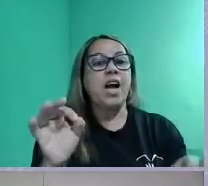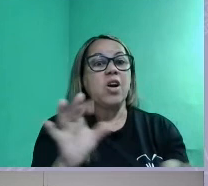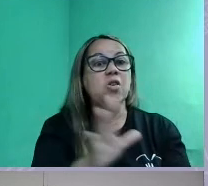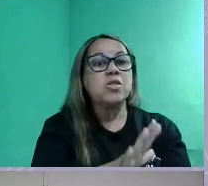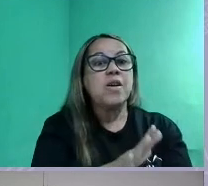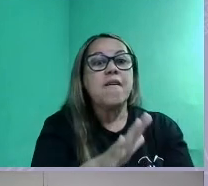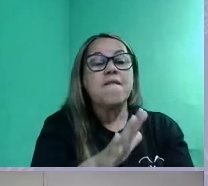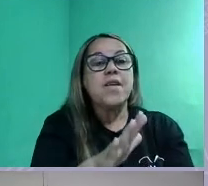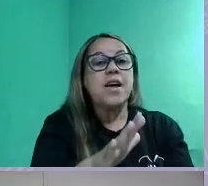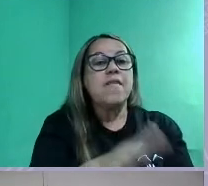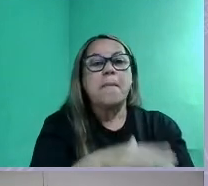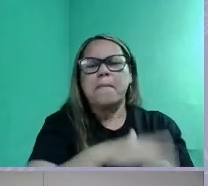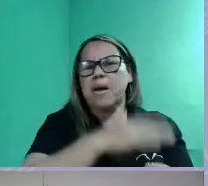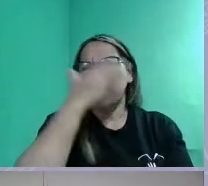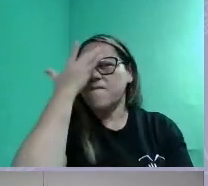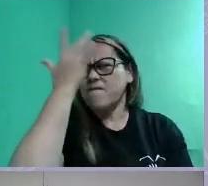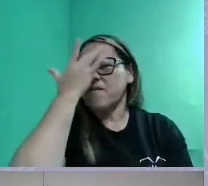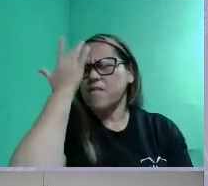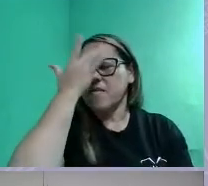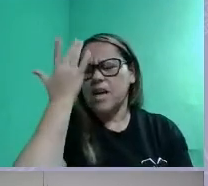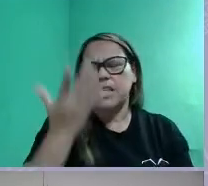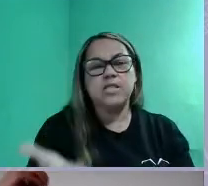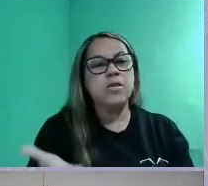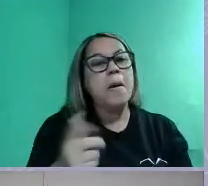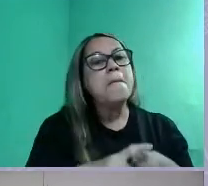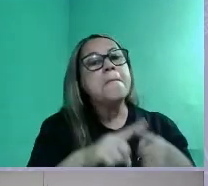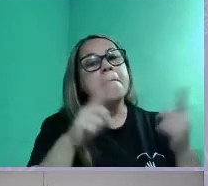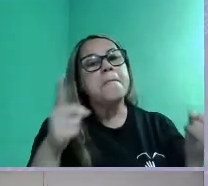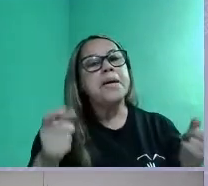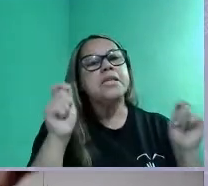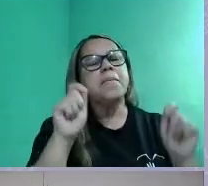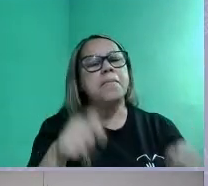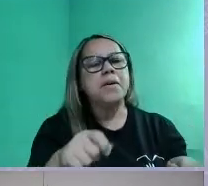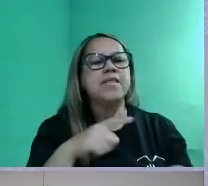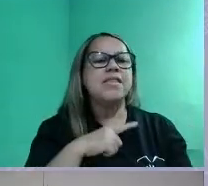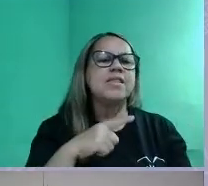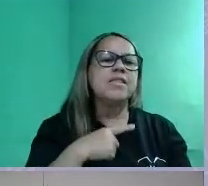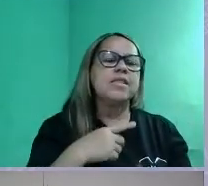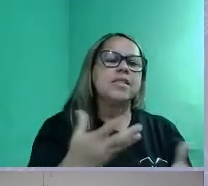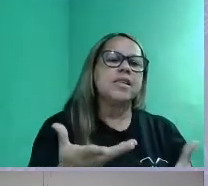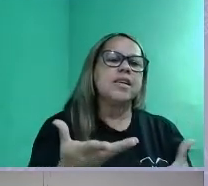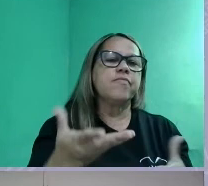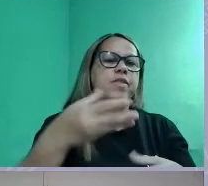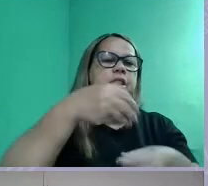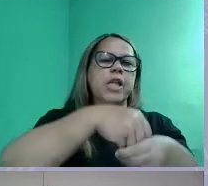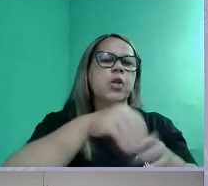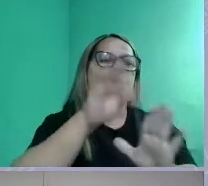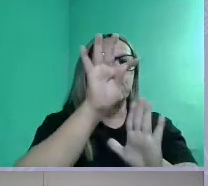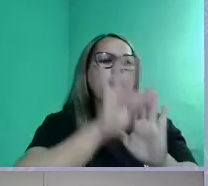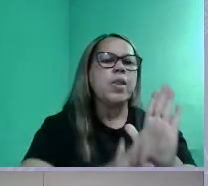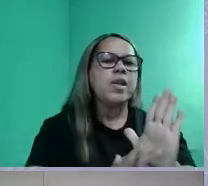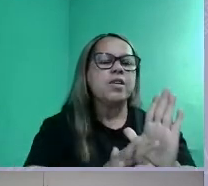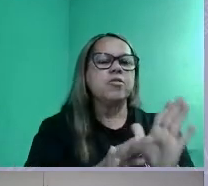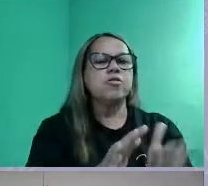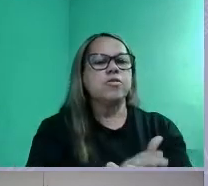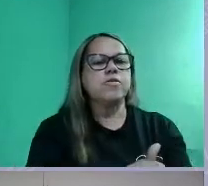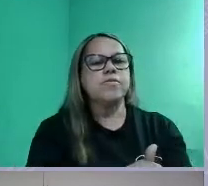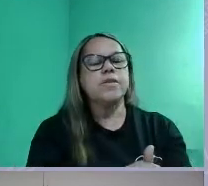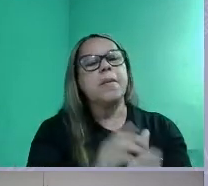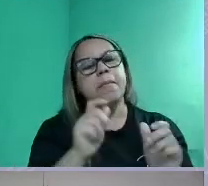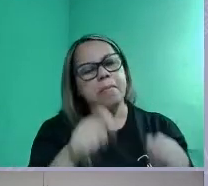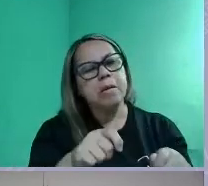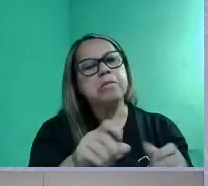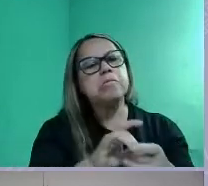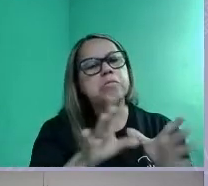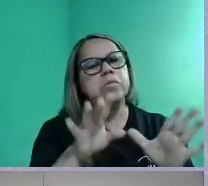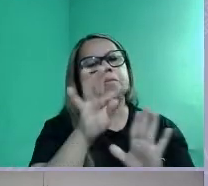fácil, vamos dizer assim. Mas ela pode estar vindo ali, dentro do texto, tá? Pode estar aparecendo